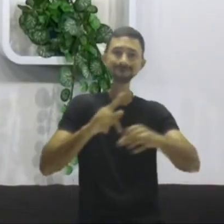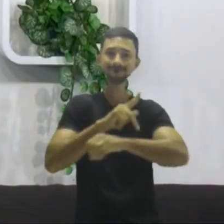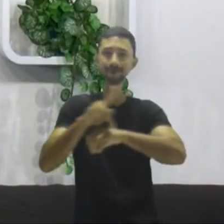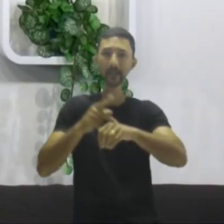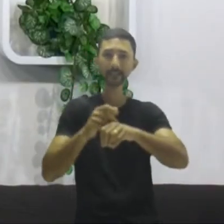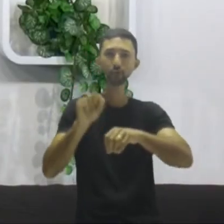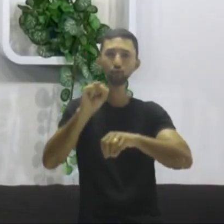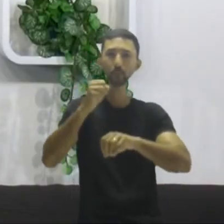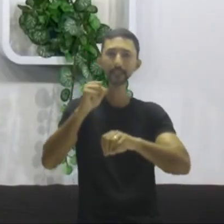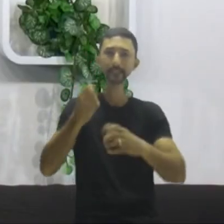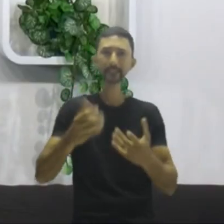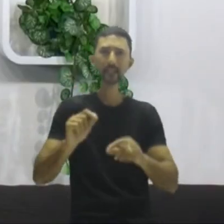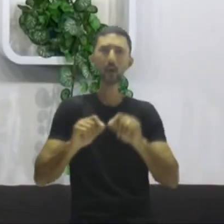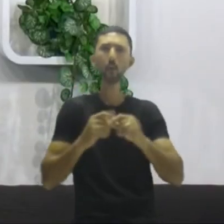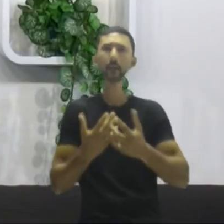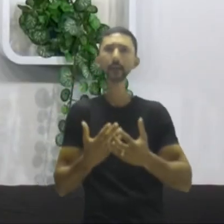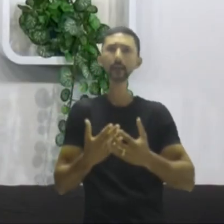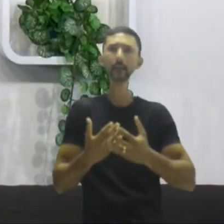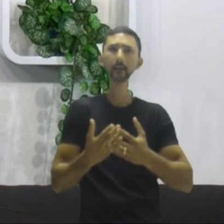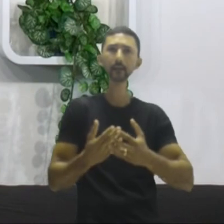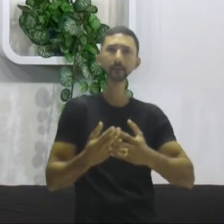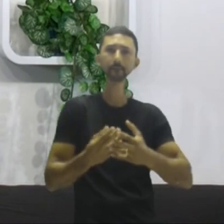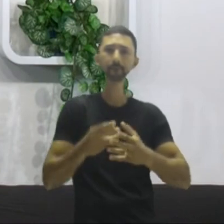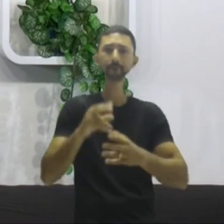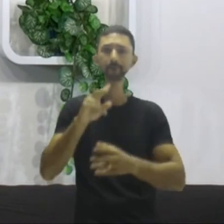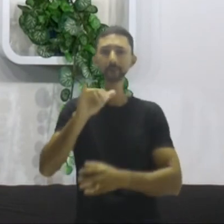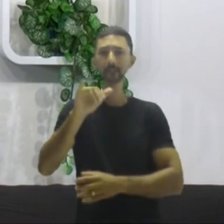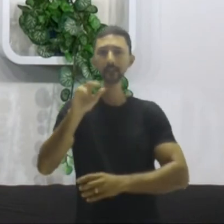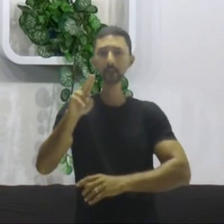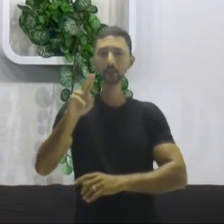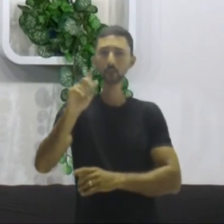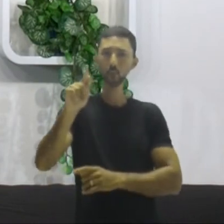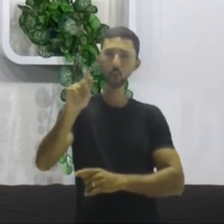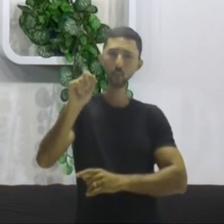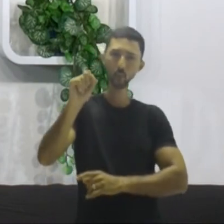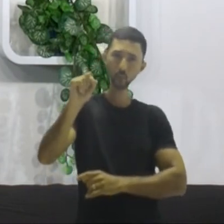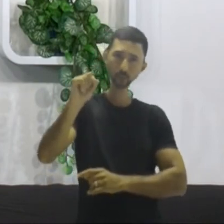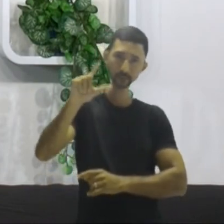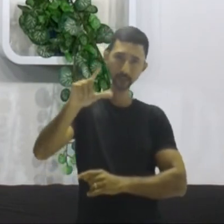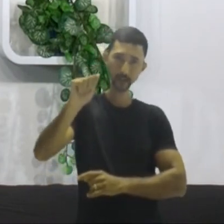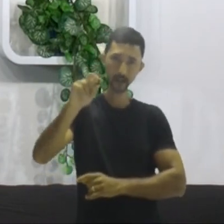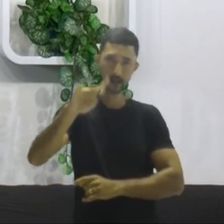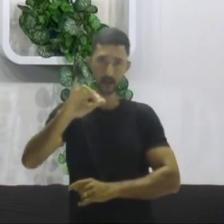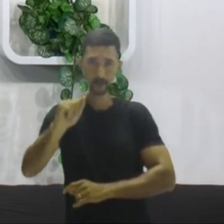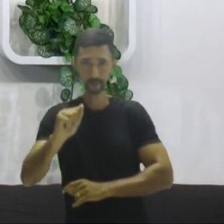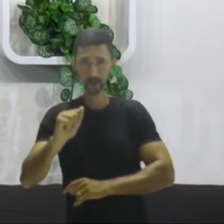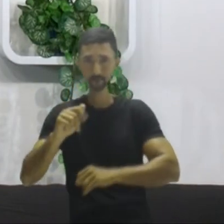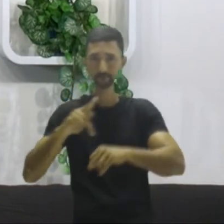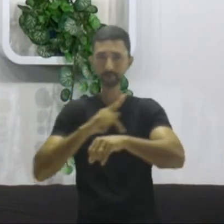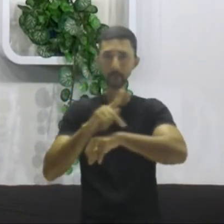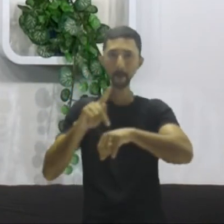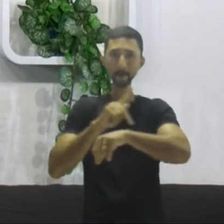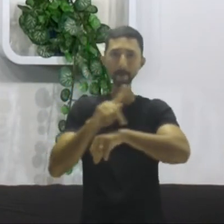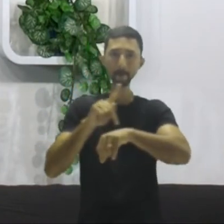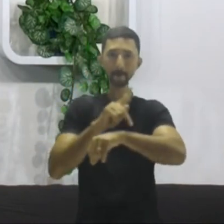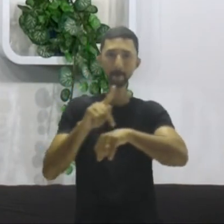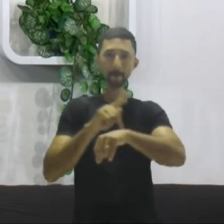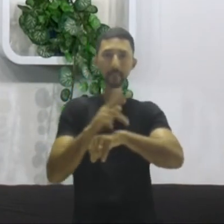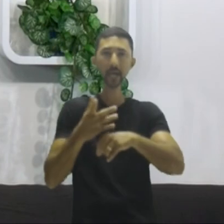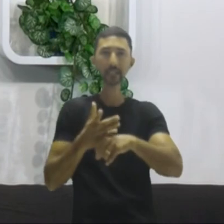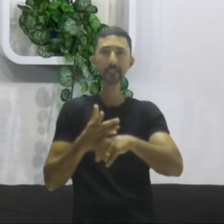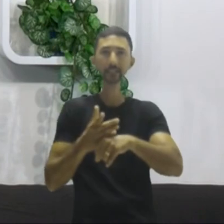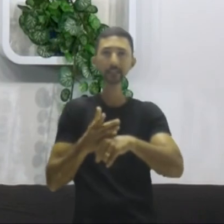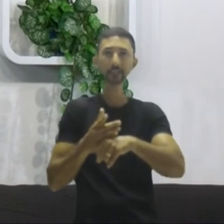socialistas, que era a Iugoslávia. Esses países socialistas, agora, eles estão,